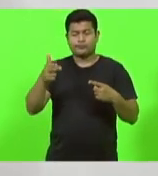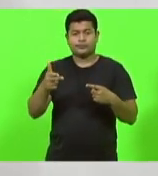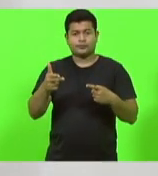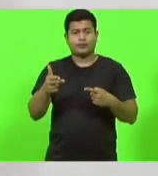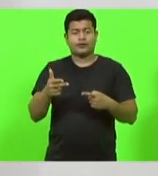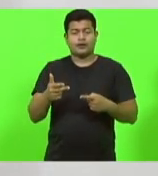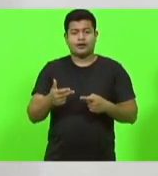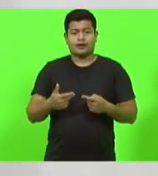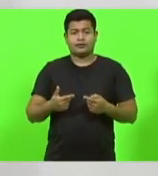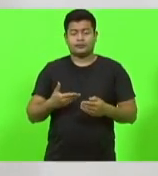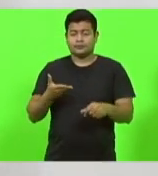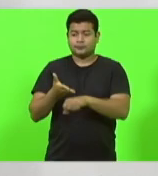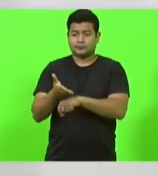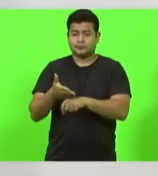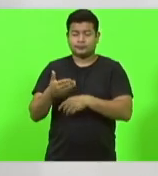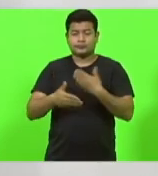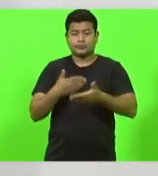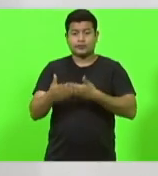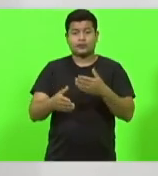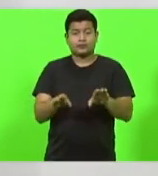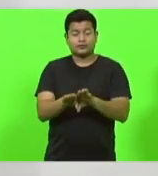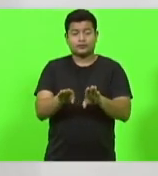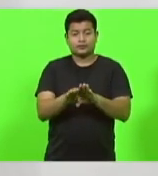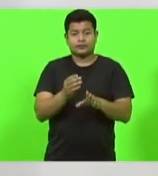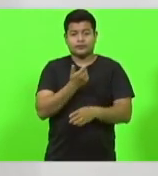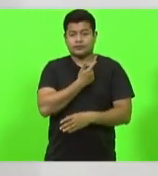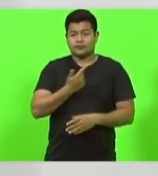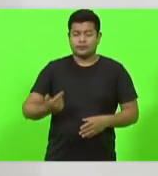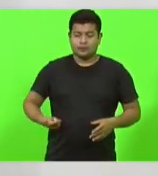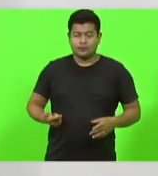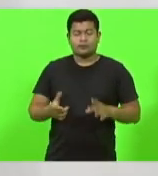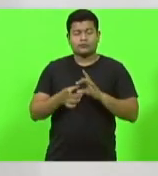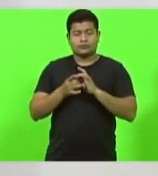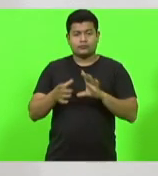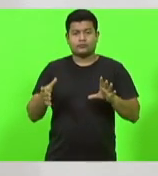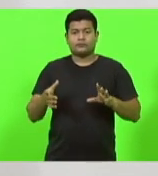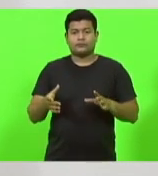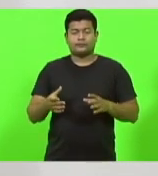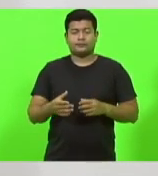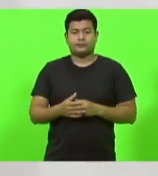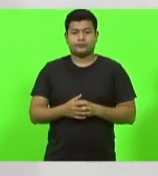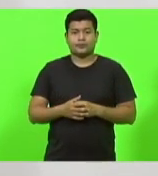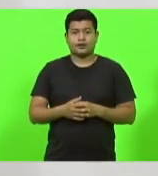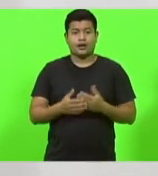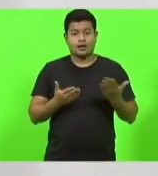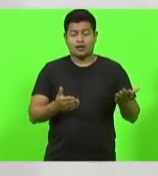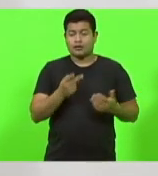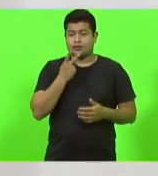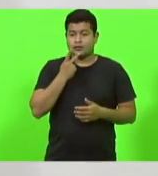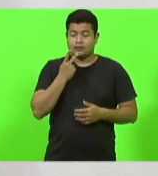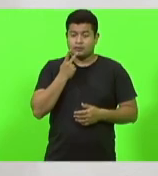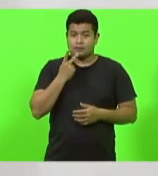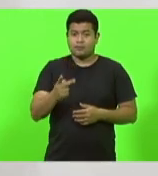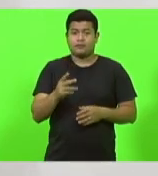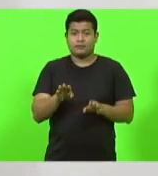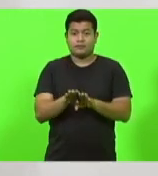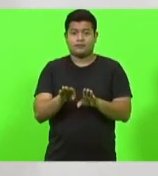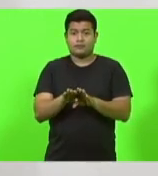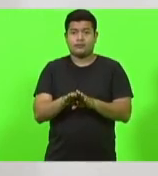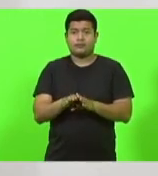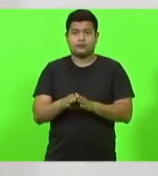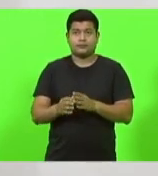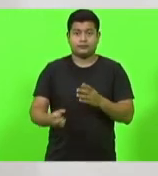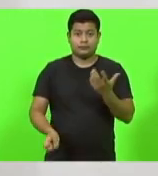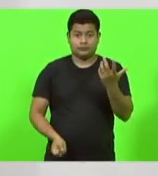desse processo, mas parabenizar o governo por essa sensibilidade. O governo também sinalizou a confecção do projeto da